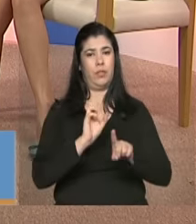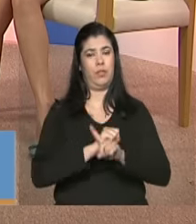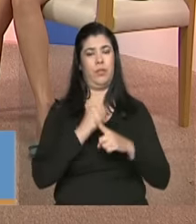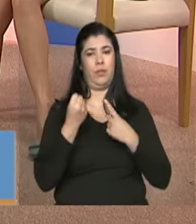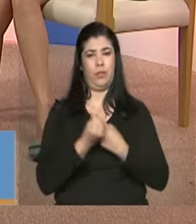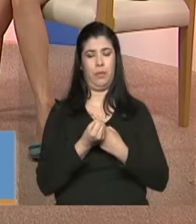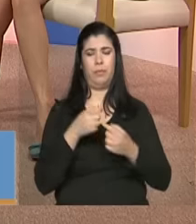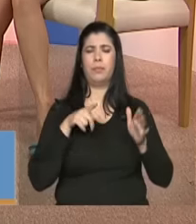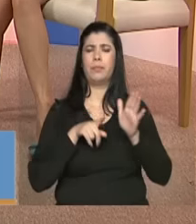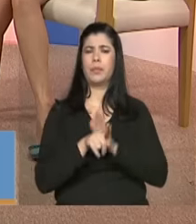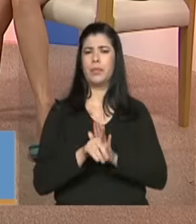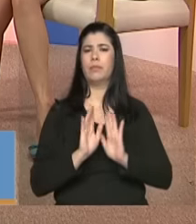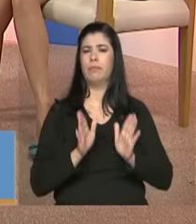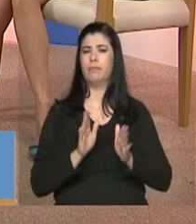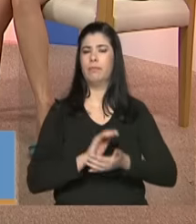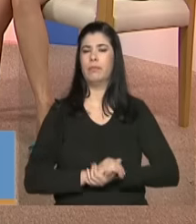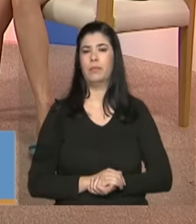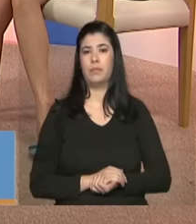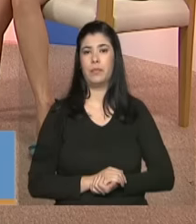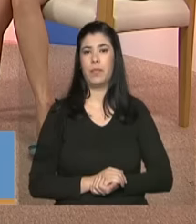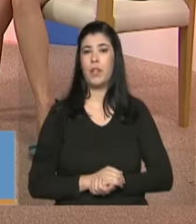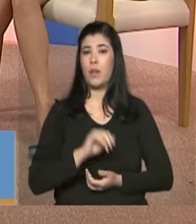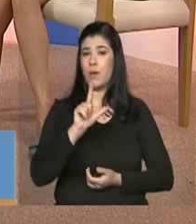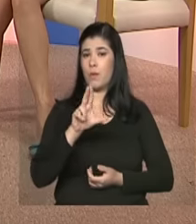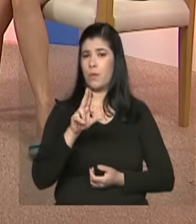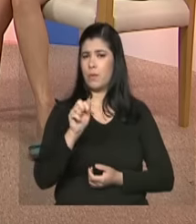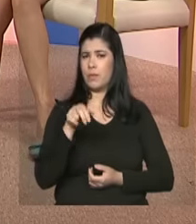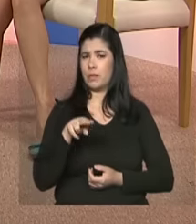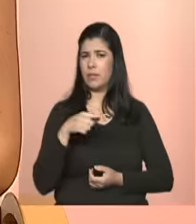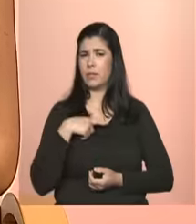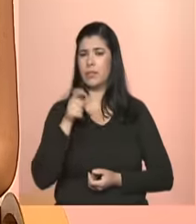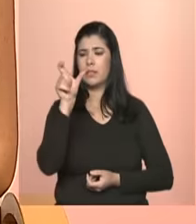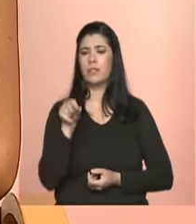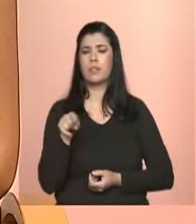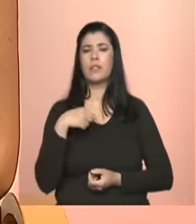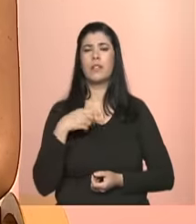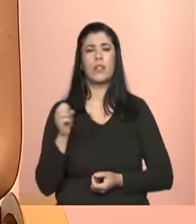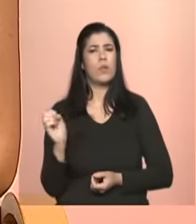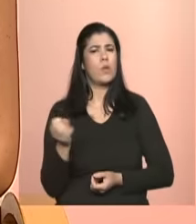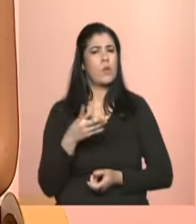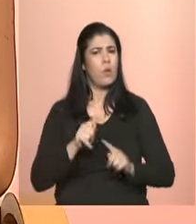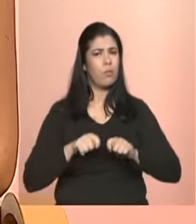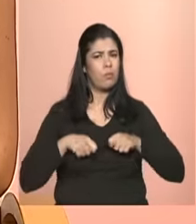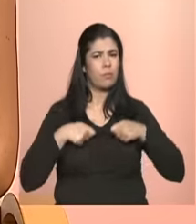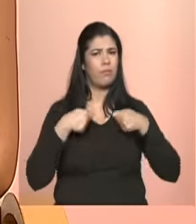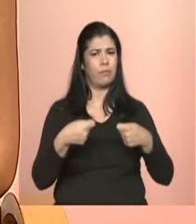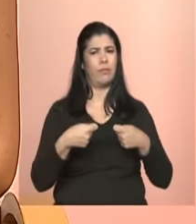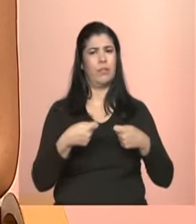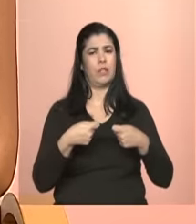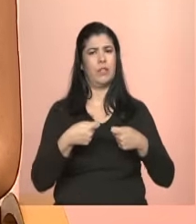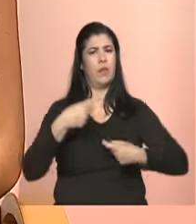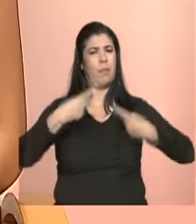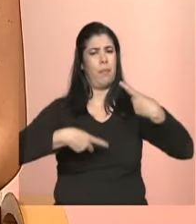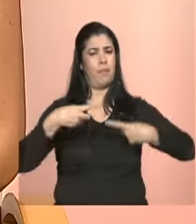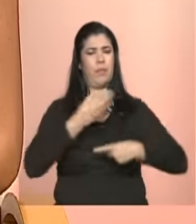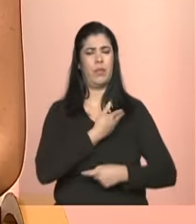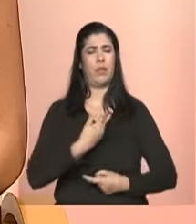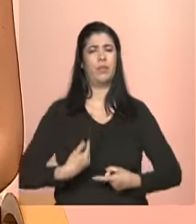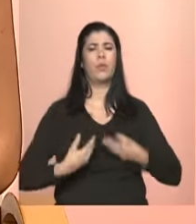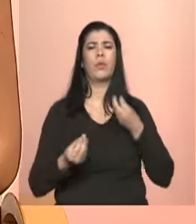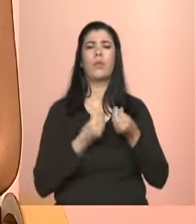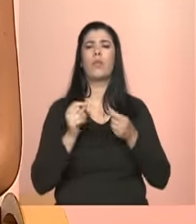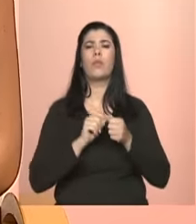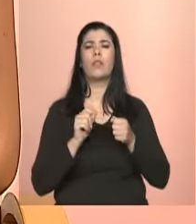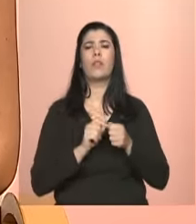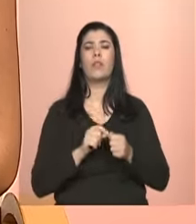você acha que isso tudo que a gente está dizendo pode ser um são novos desafios para as políticas públicas né como que os